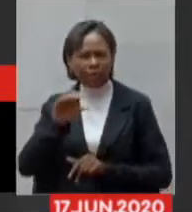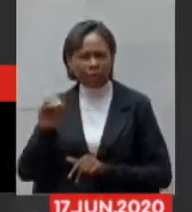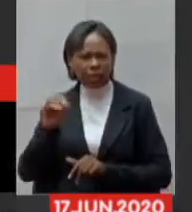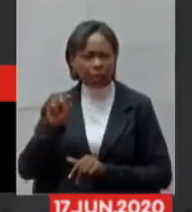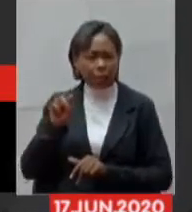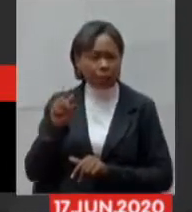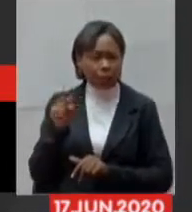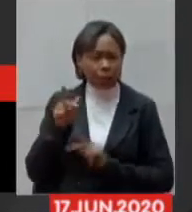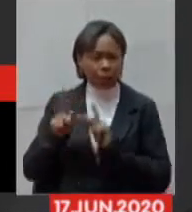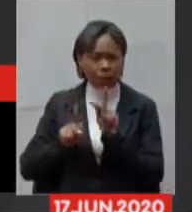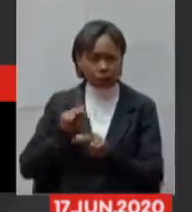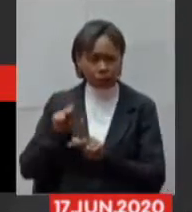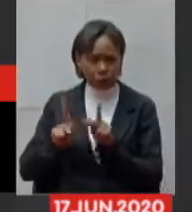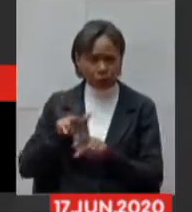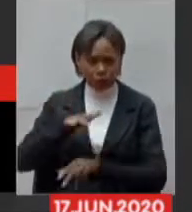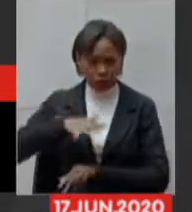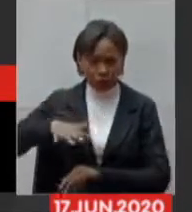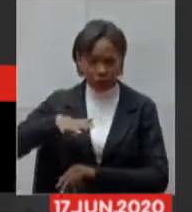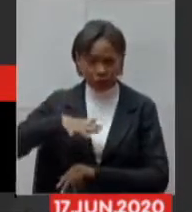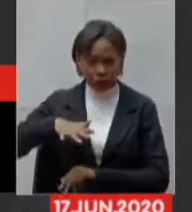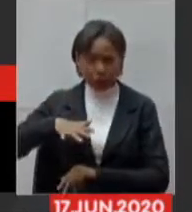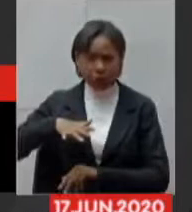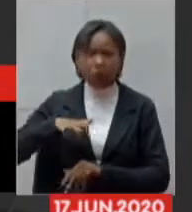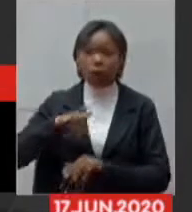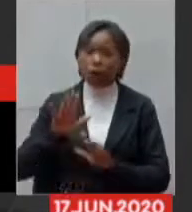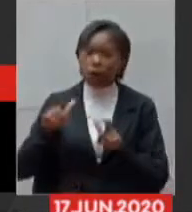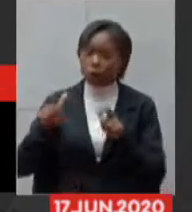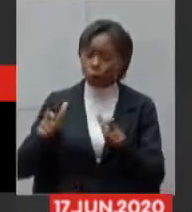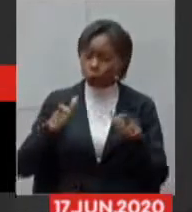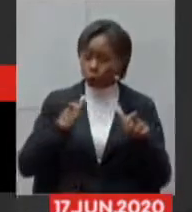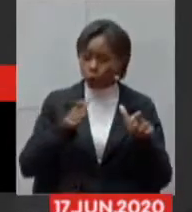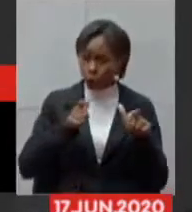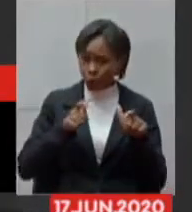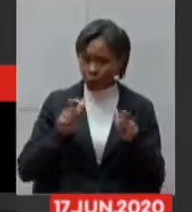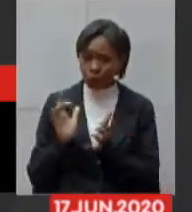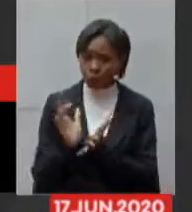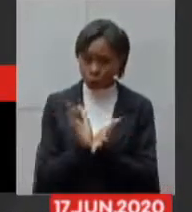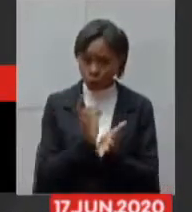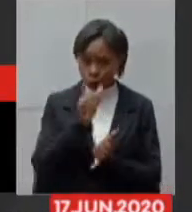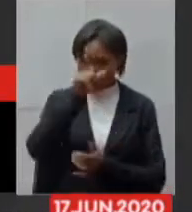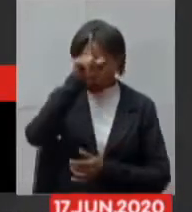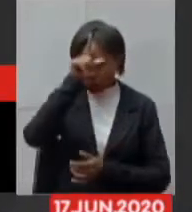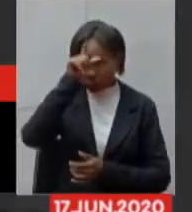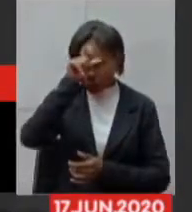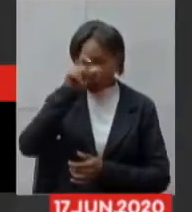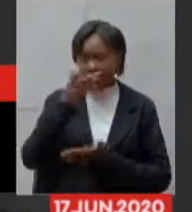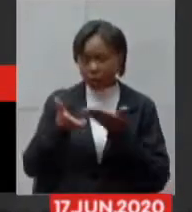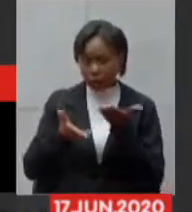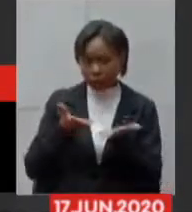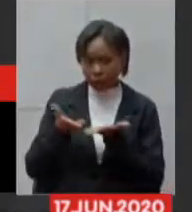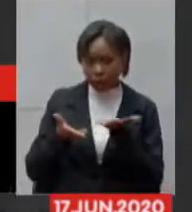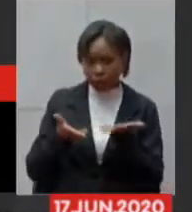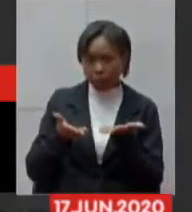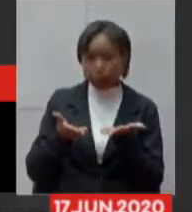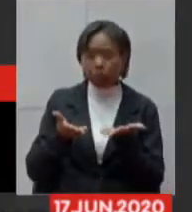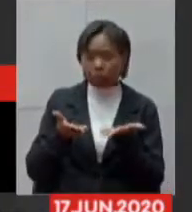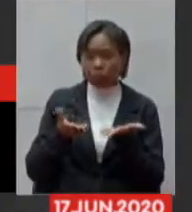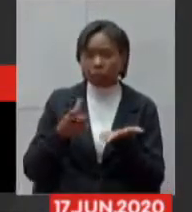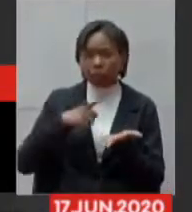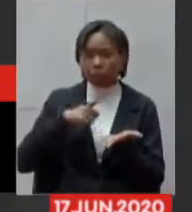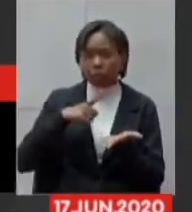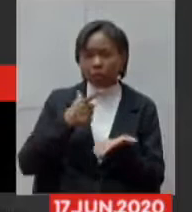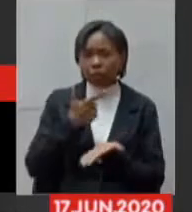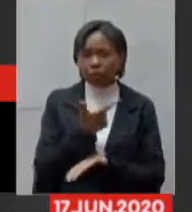esse público e a nossa rede hospitalar aqui atende e hoje temos uma rede ocupada em